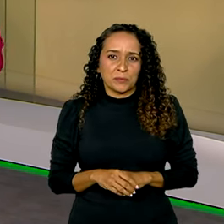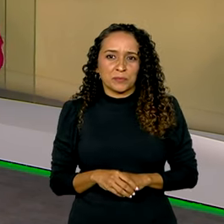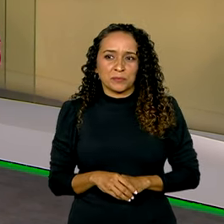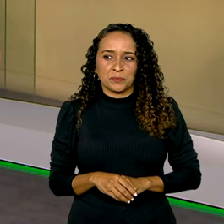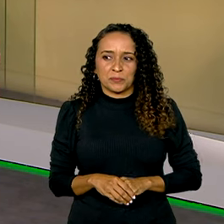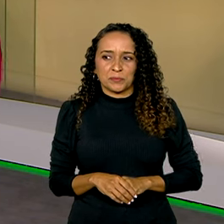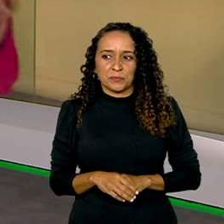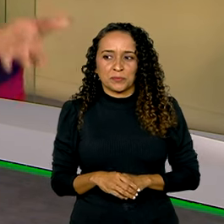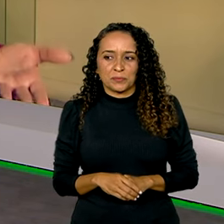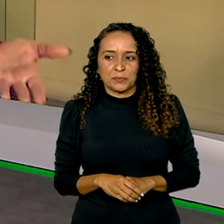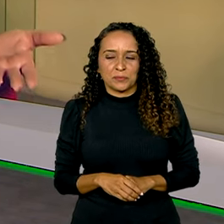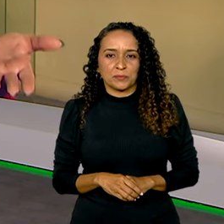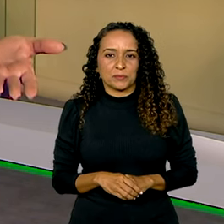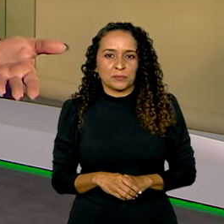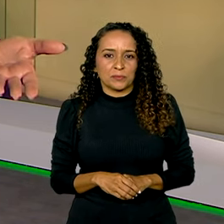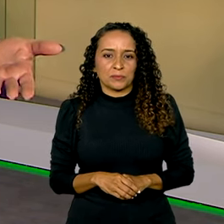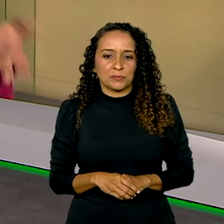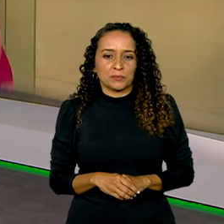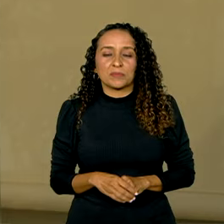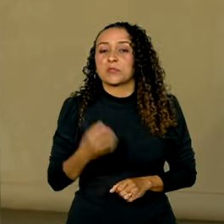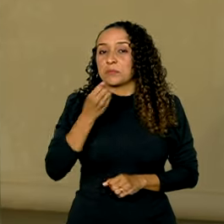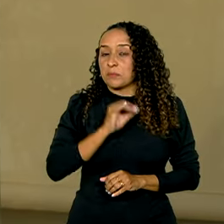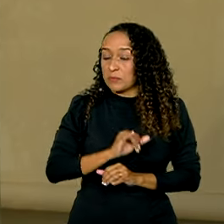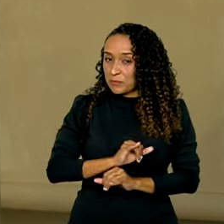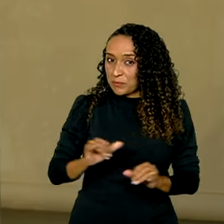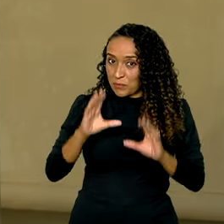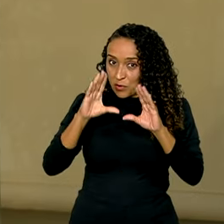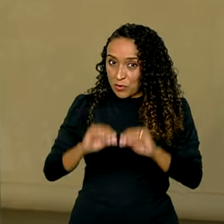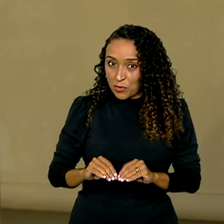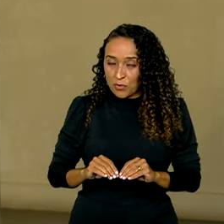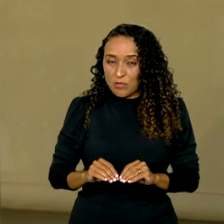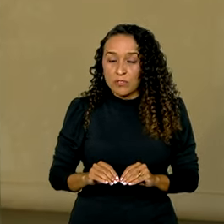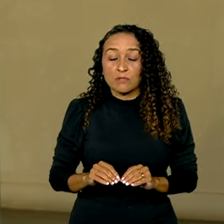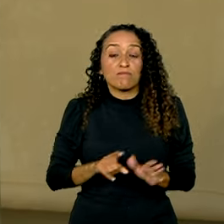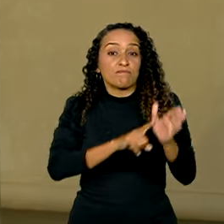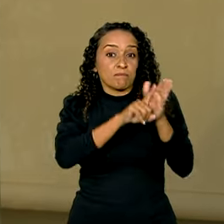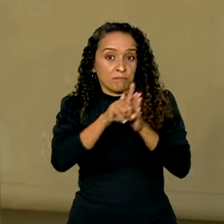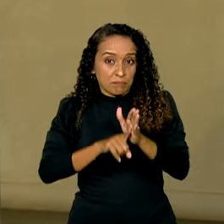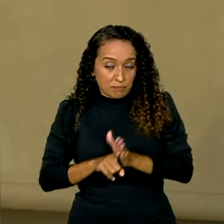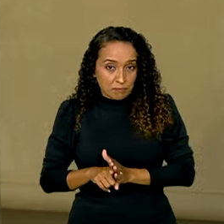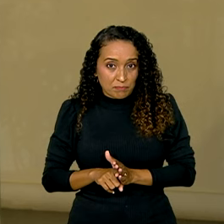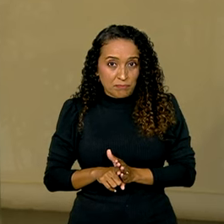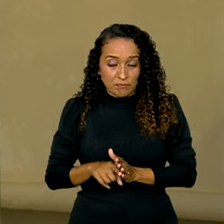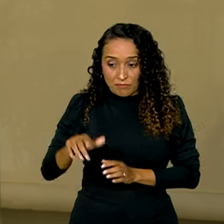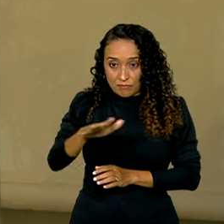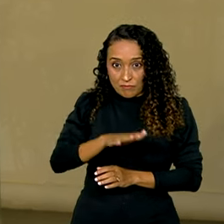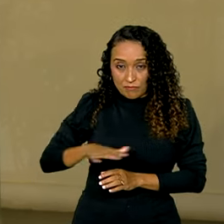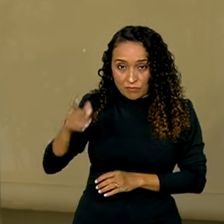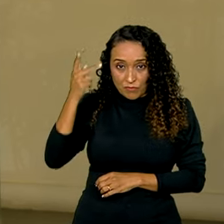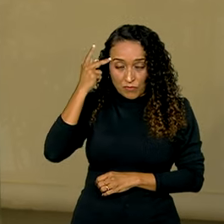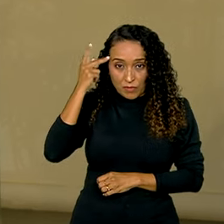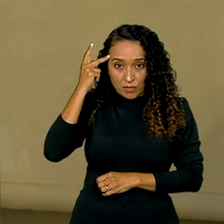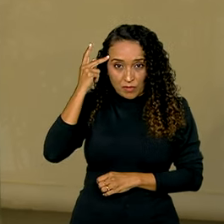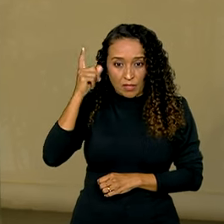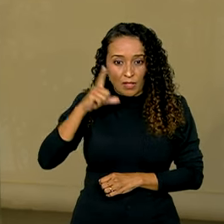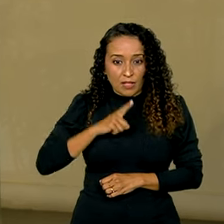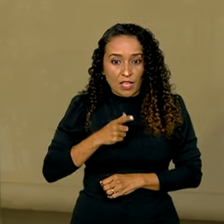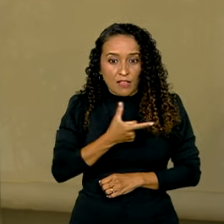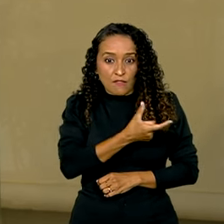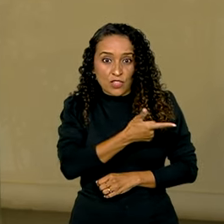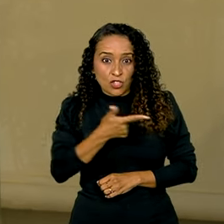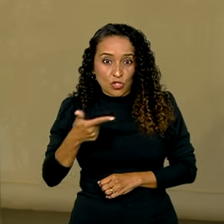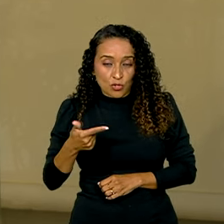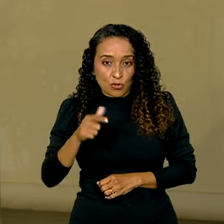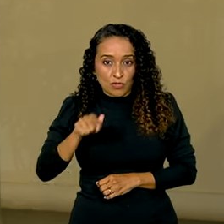Oi Roberto, boa noite a você e todo mundo que está com a gente. Olha só, segundo a pesquisa, a região metropolitana aqui de São Paulo responde por 22